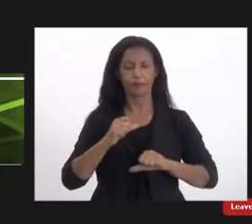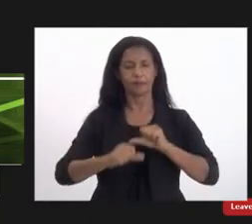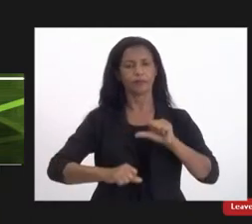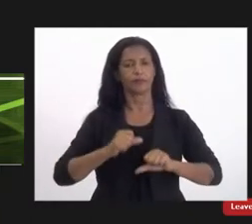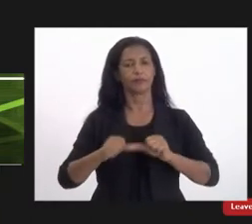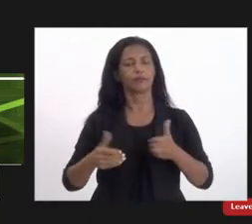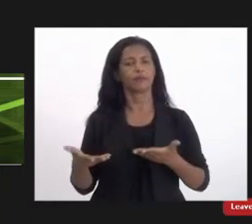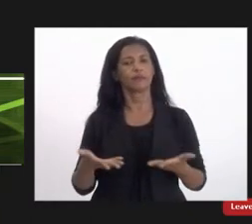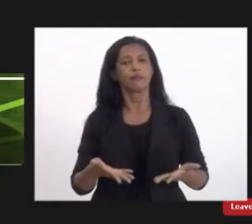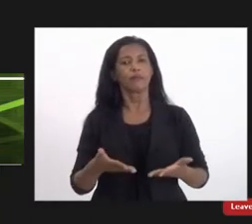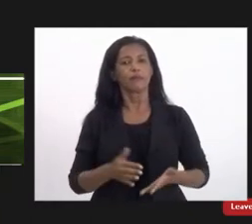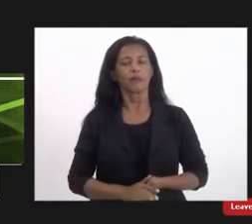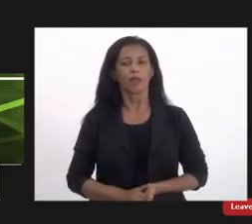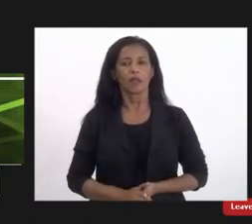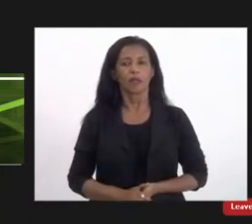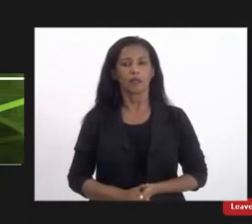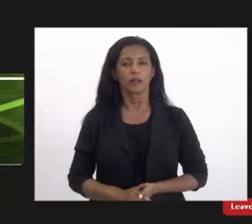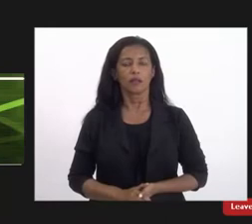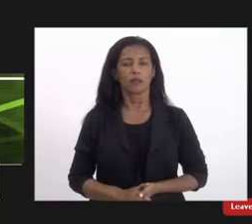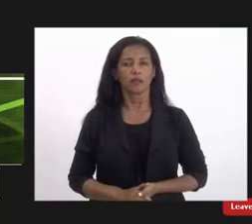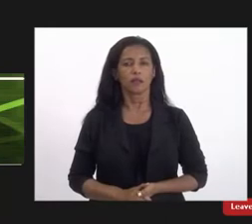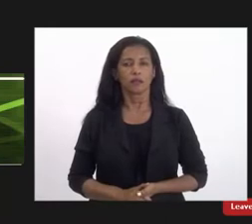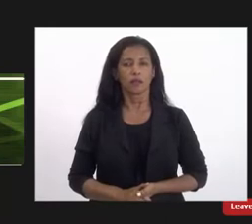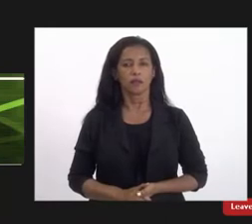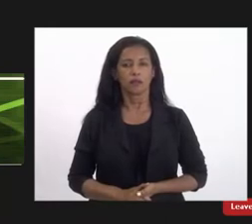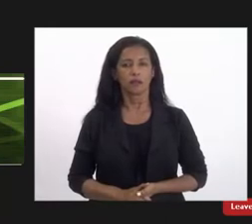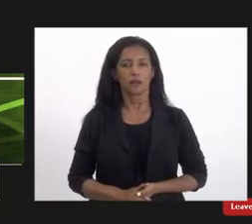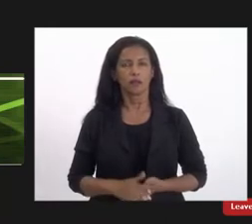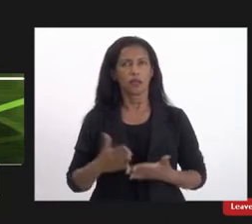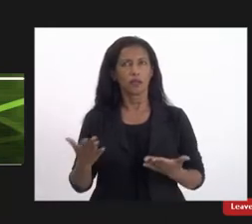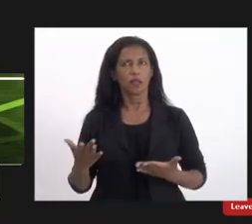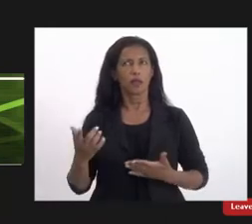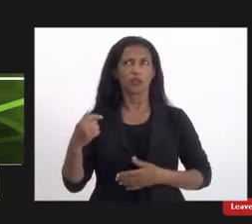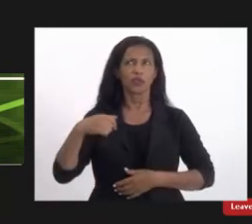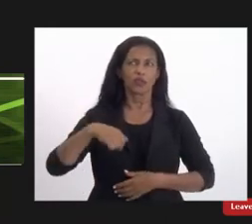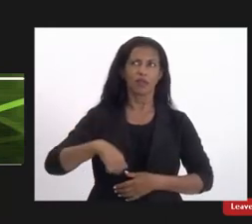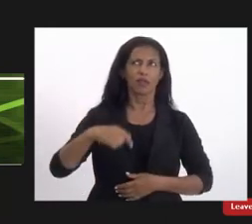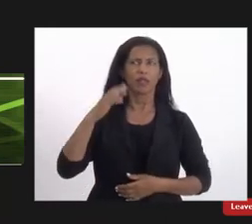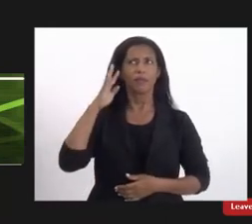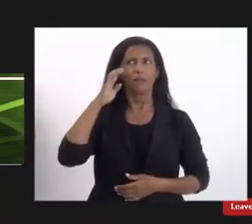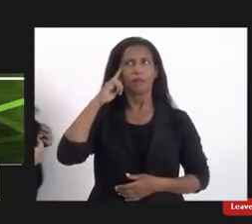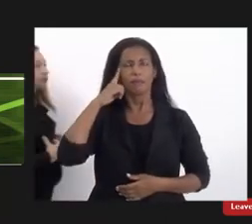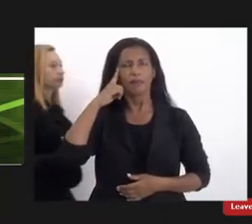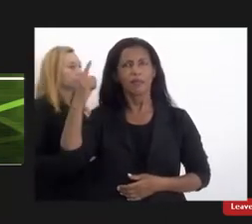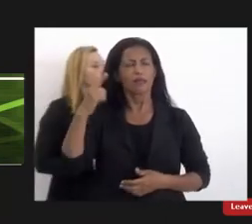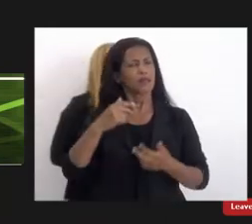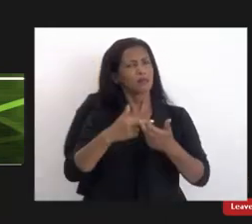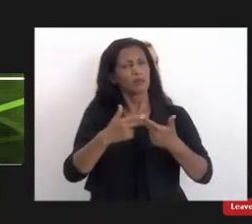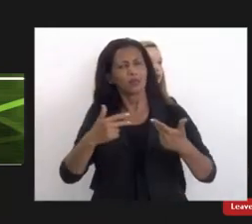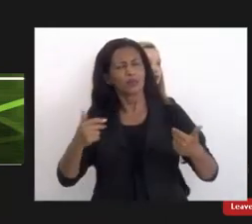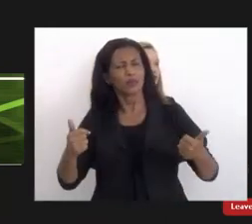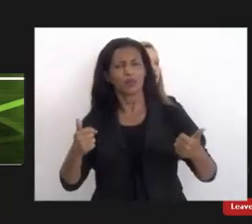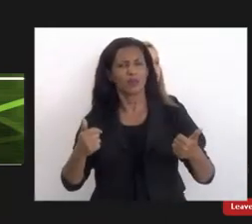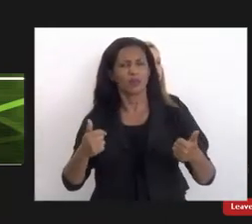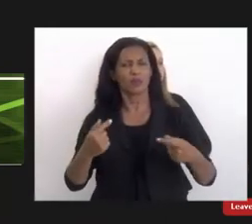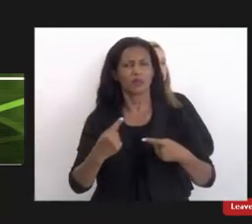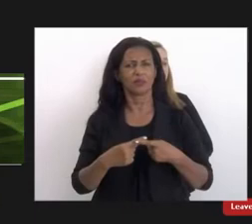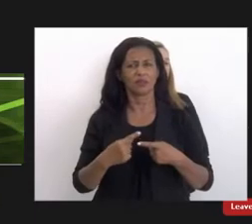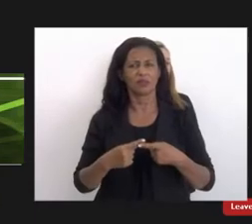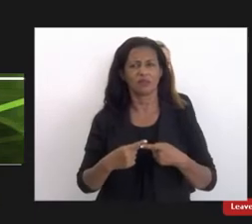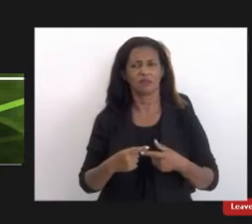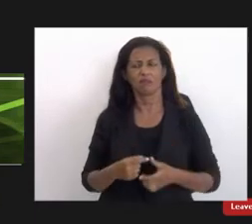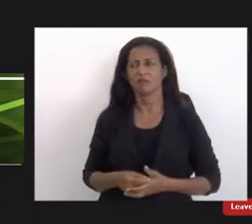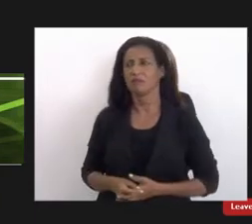então assim a gente estava aqui pensando em um monte de coisa porque a gente